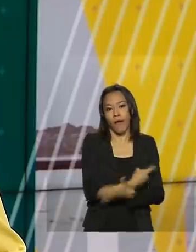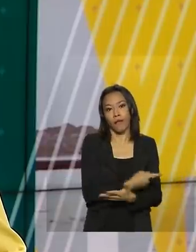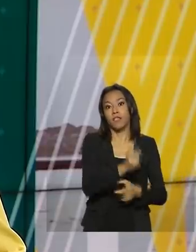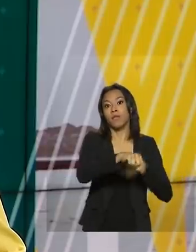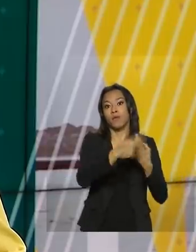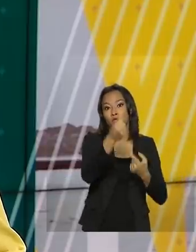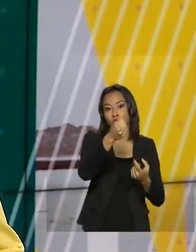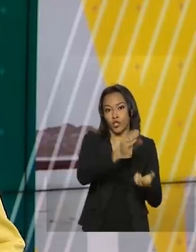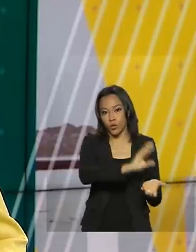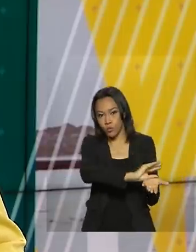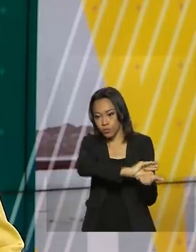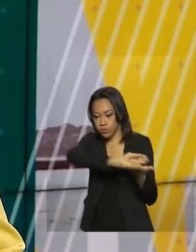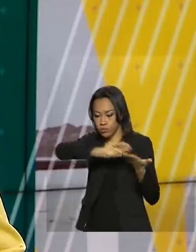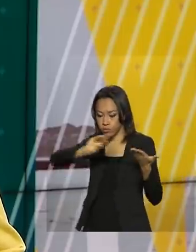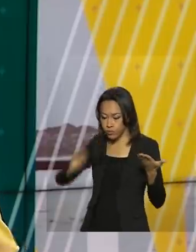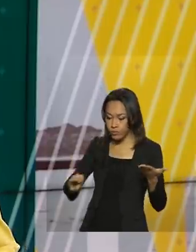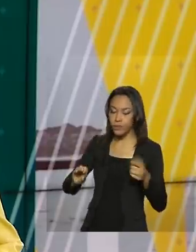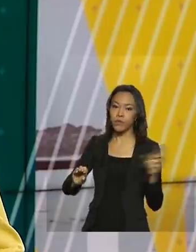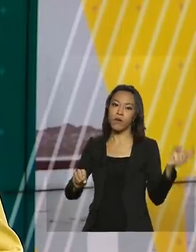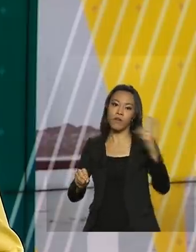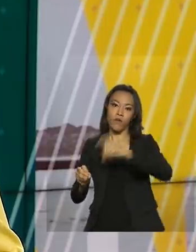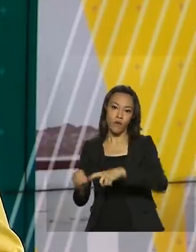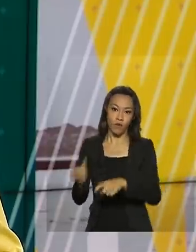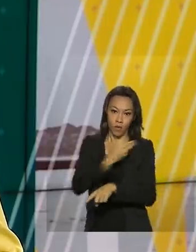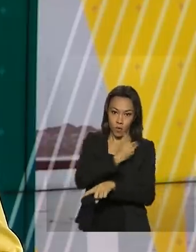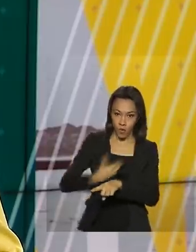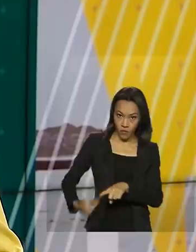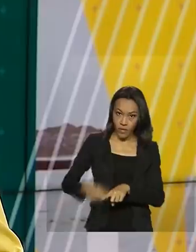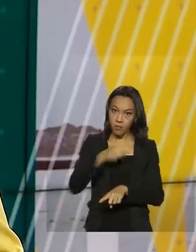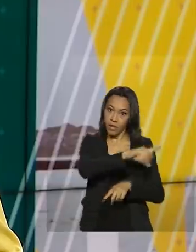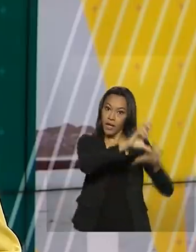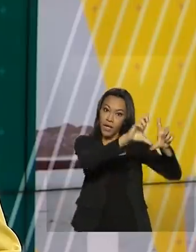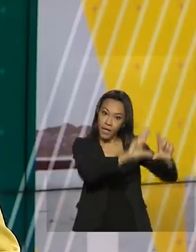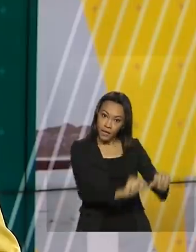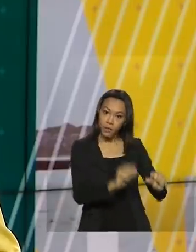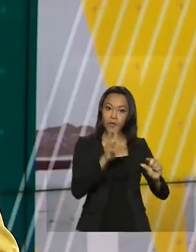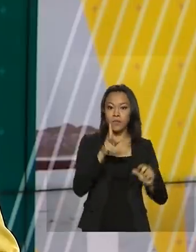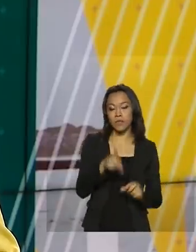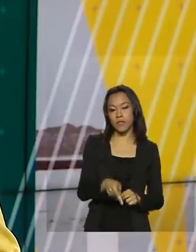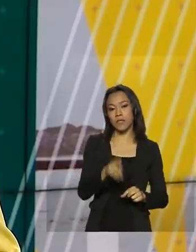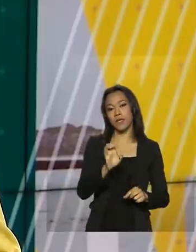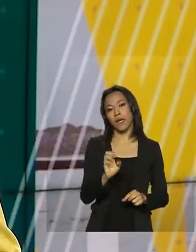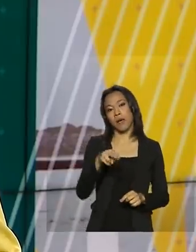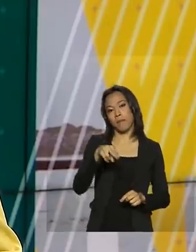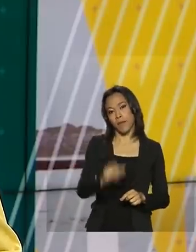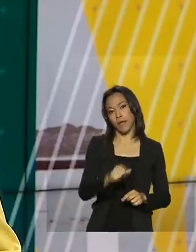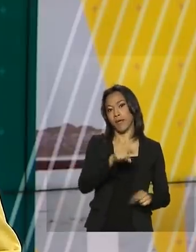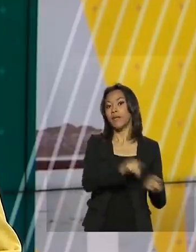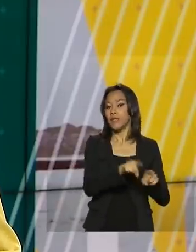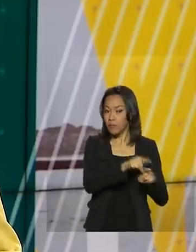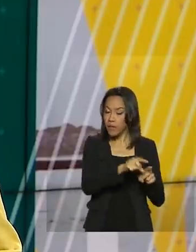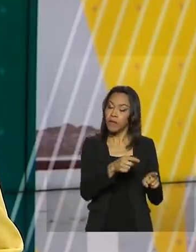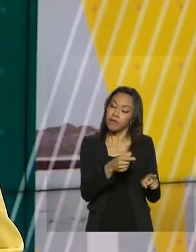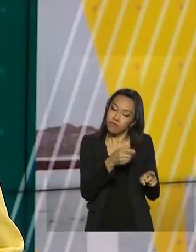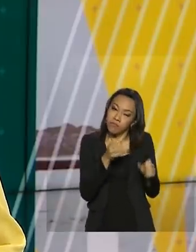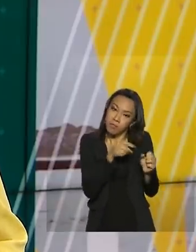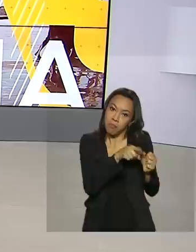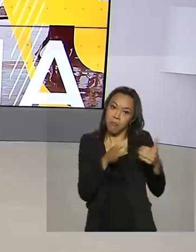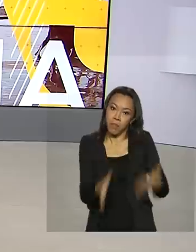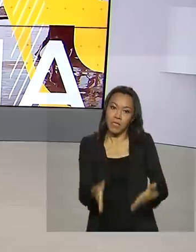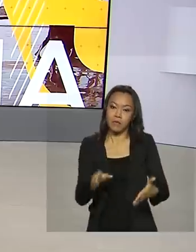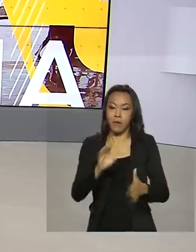de valores incorporados indevidamente, em troca da redução da pena e da possibilidade de participar de licitações federais.